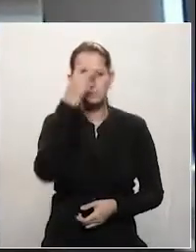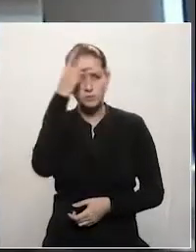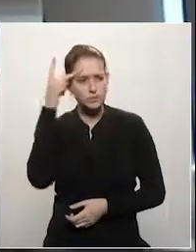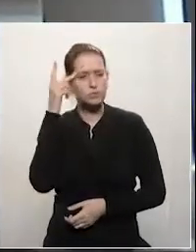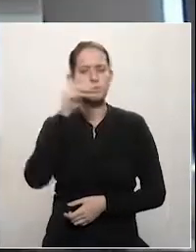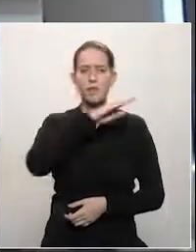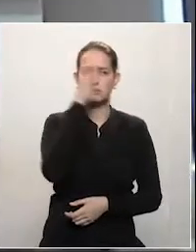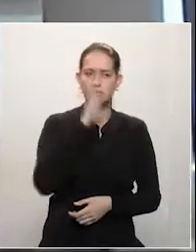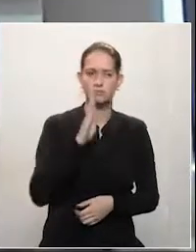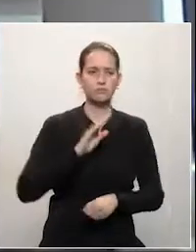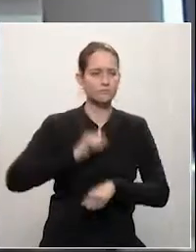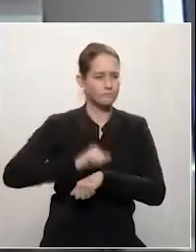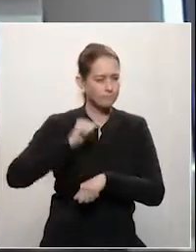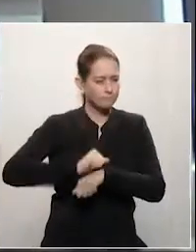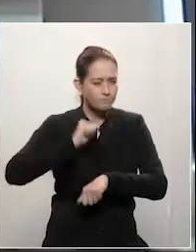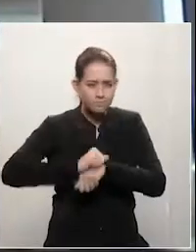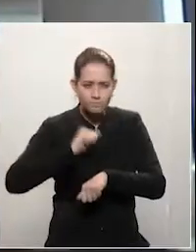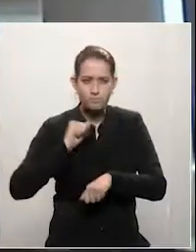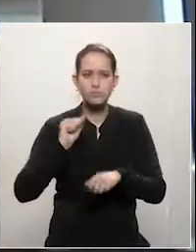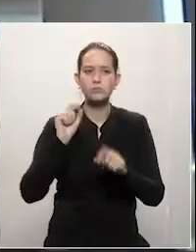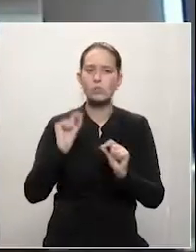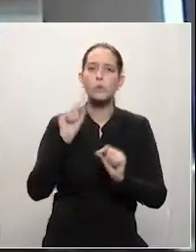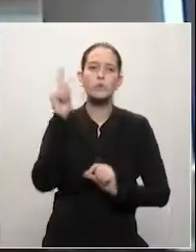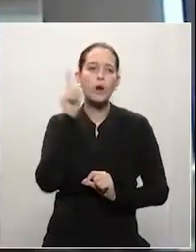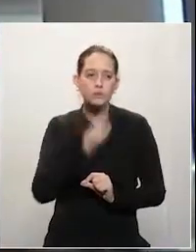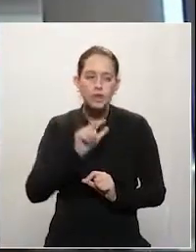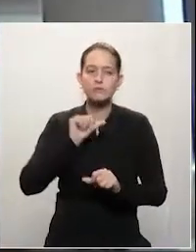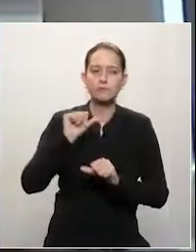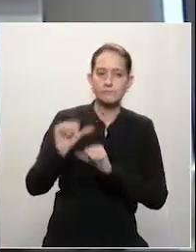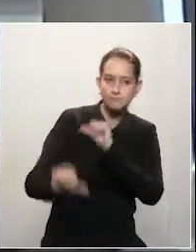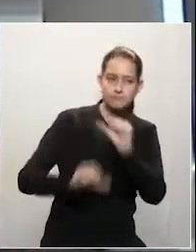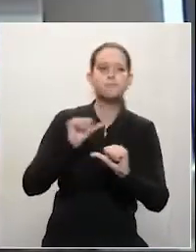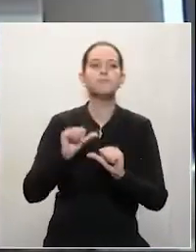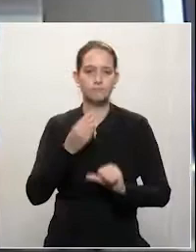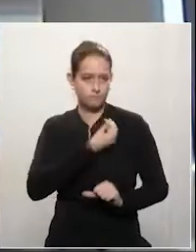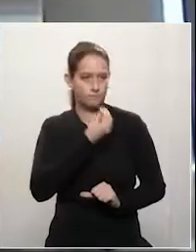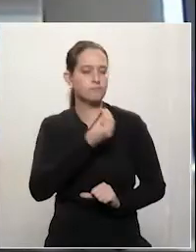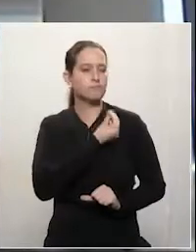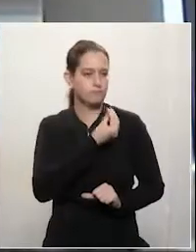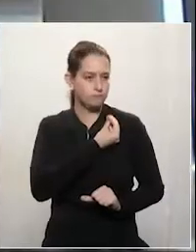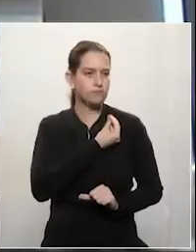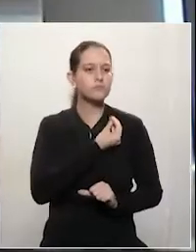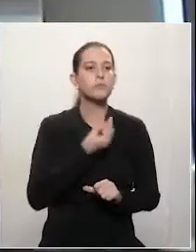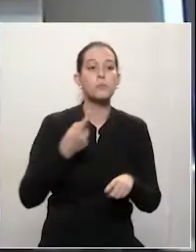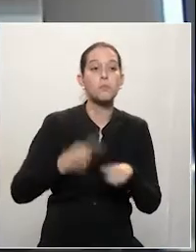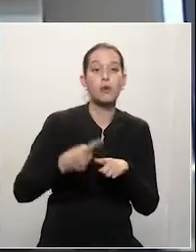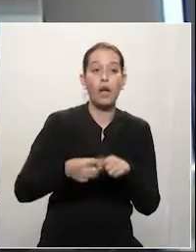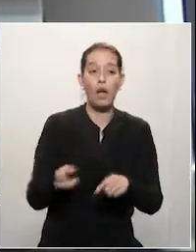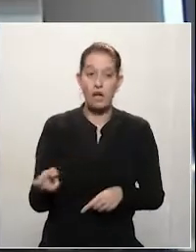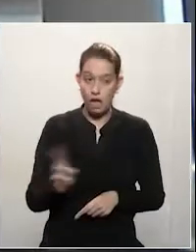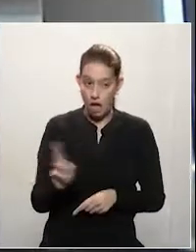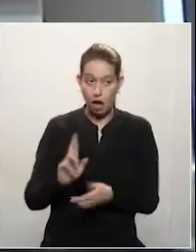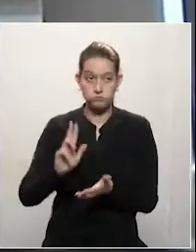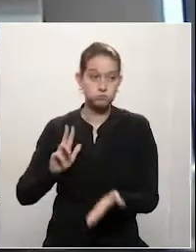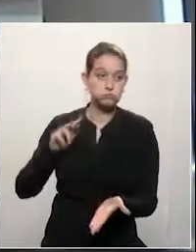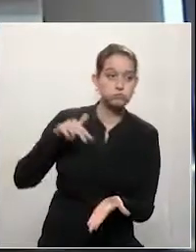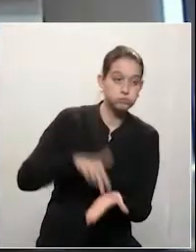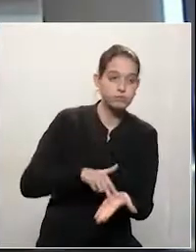pobreza, sair da extrema miséria, muito por conta dessa estabilidade, o que surgiu depois daí.